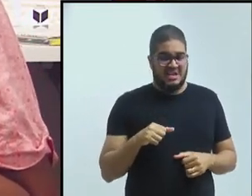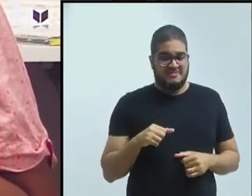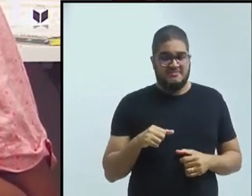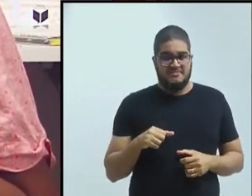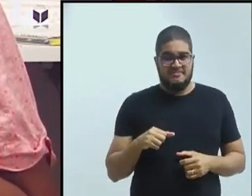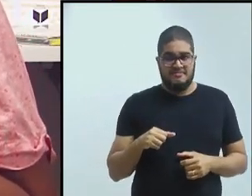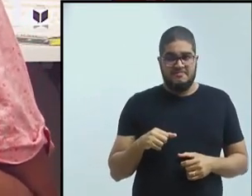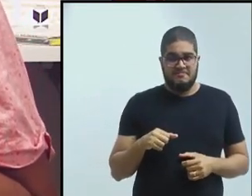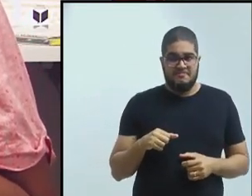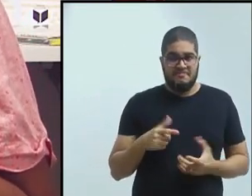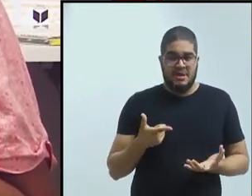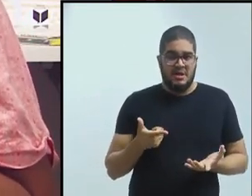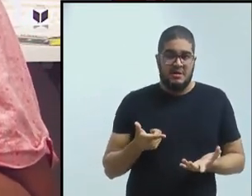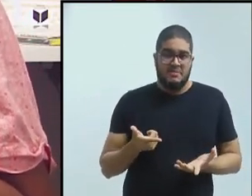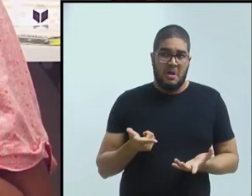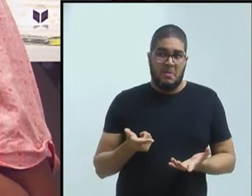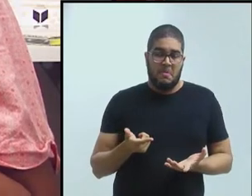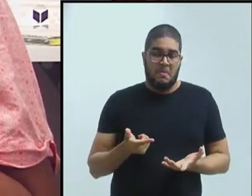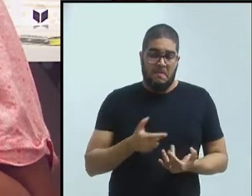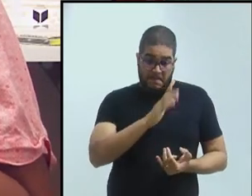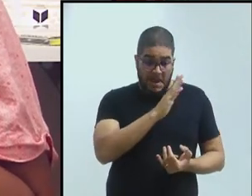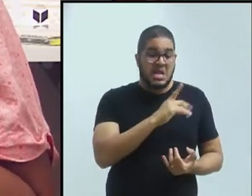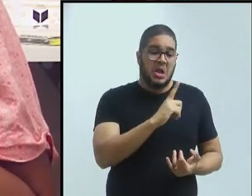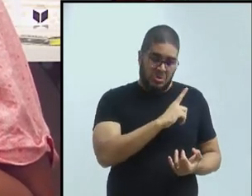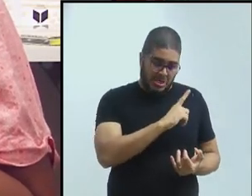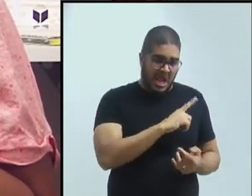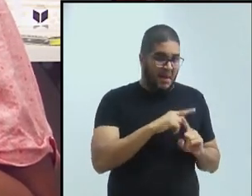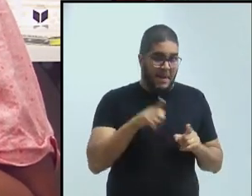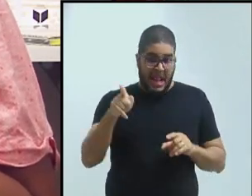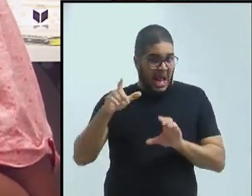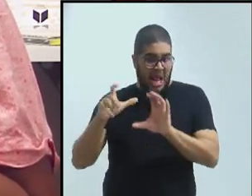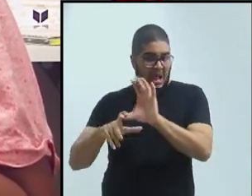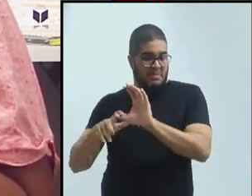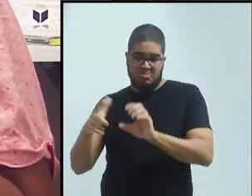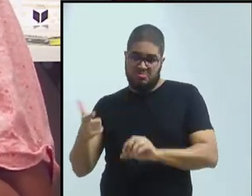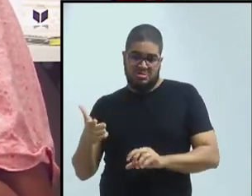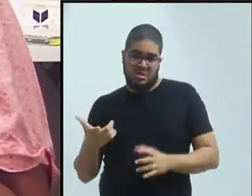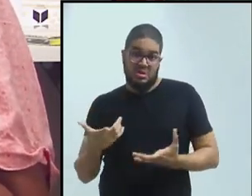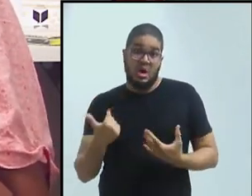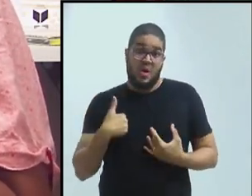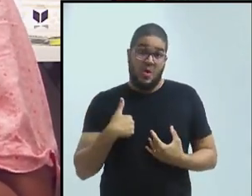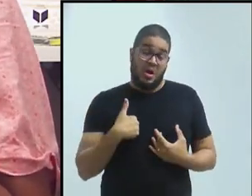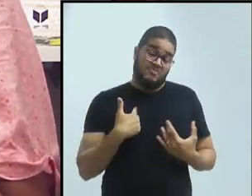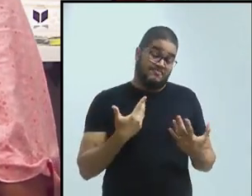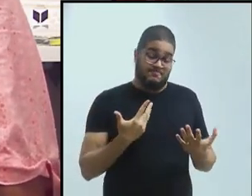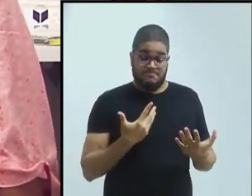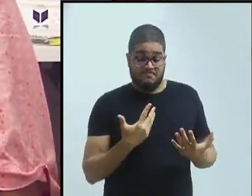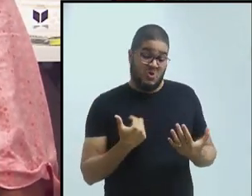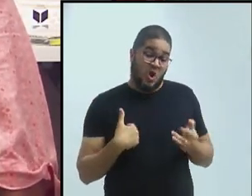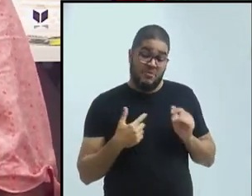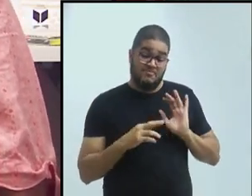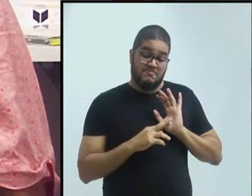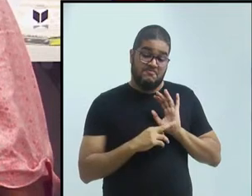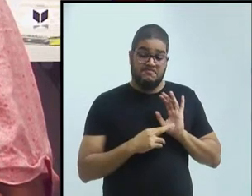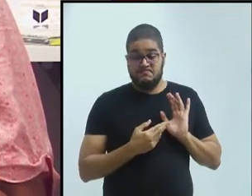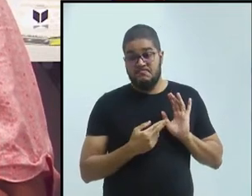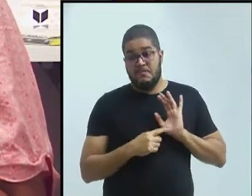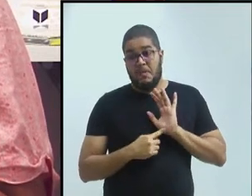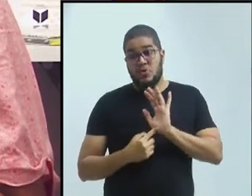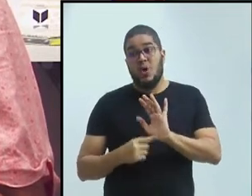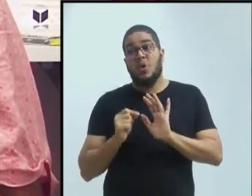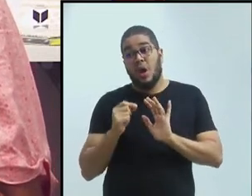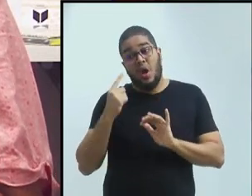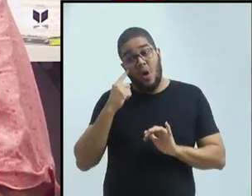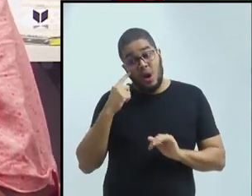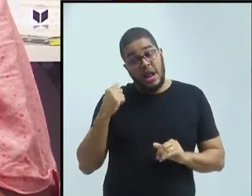num papel que é o papel de ser aquele que tem uma experiência e uma tradição, uma história no próprio país de